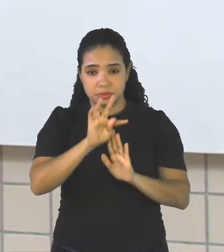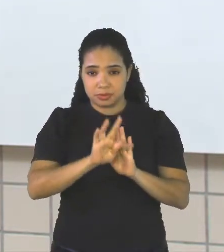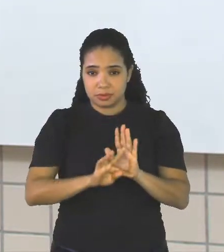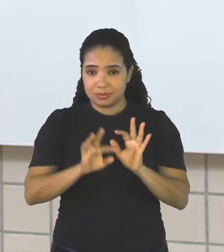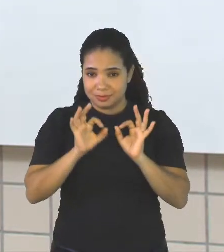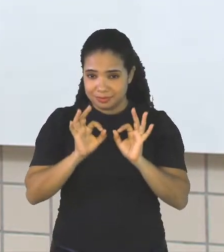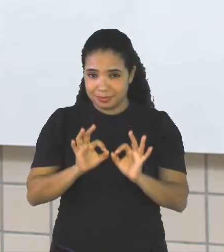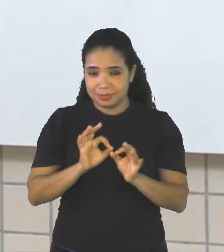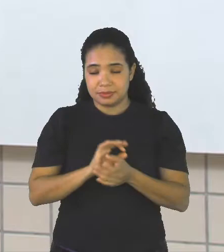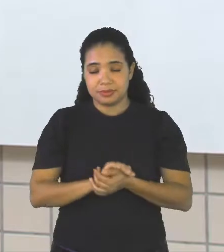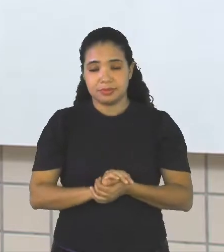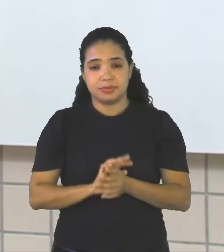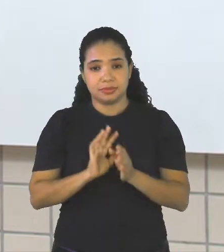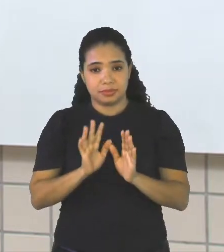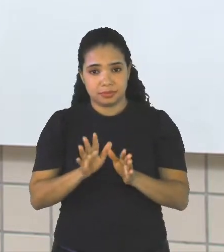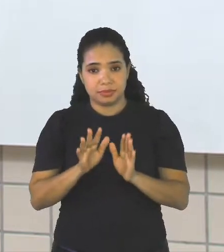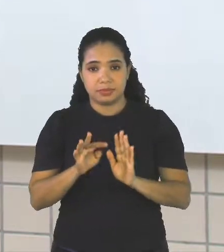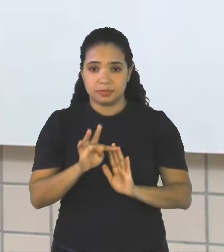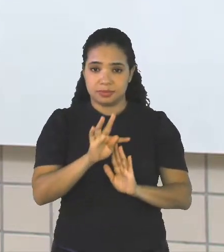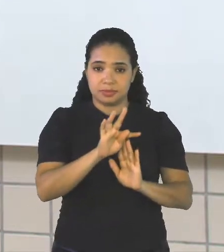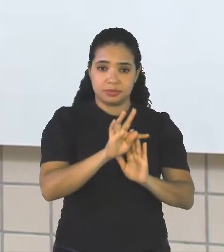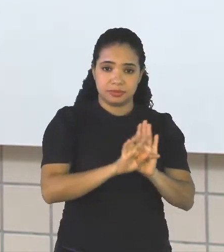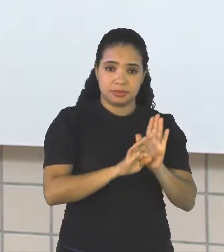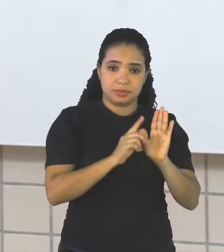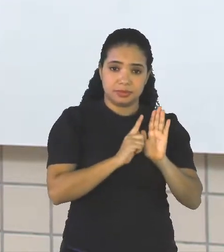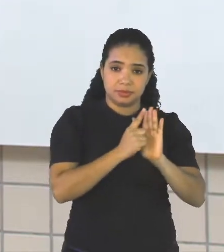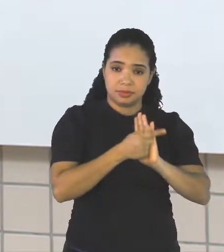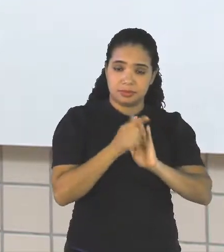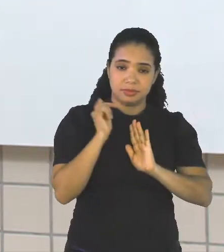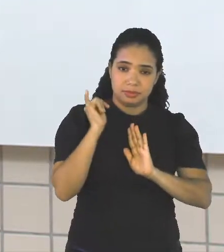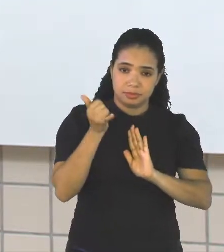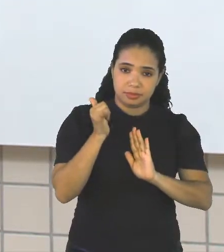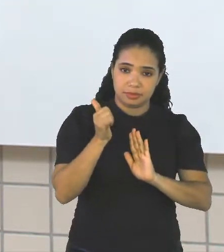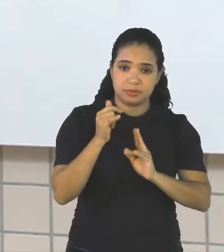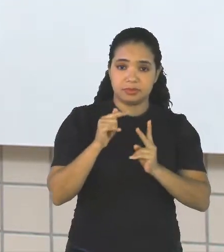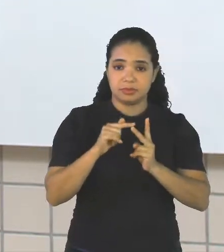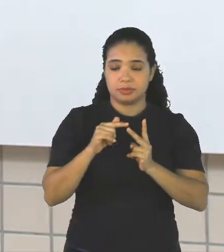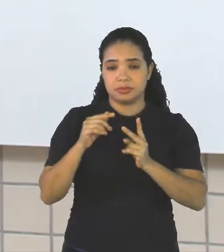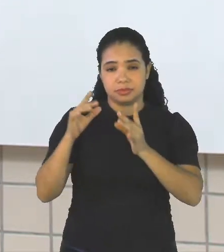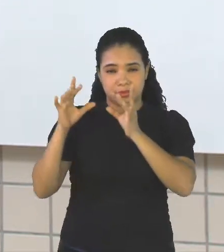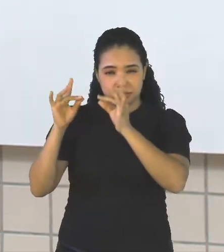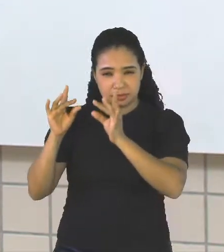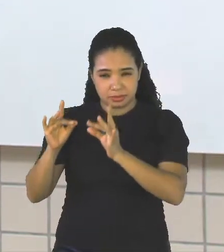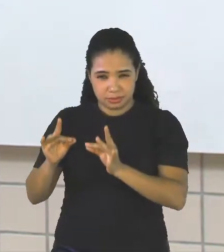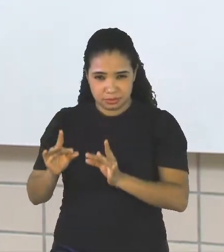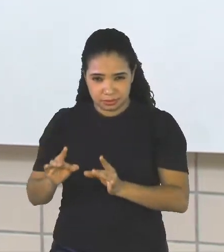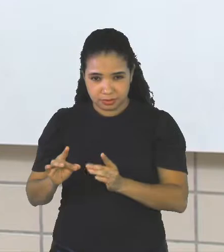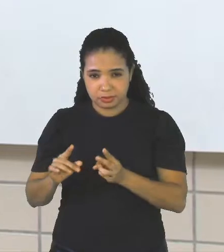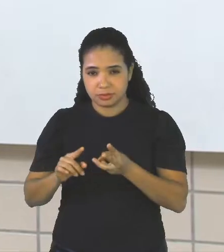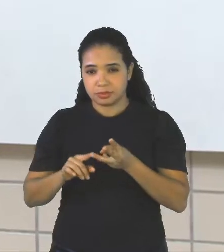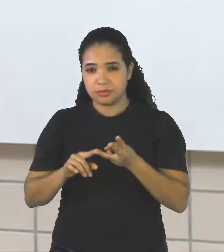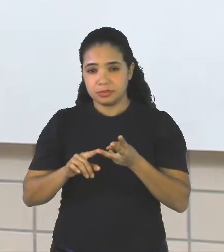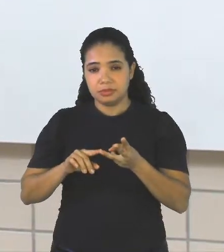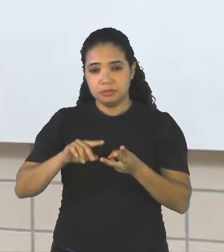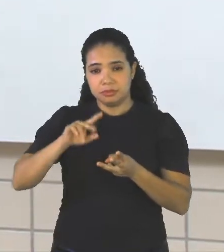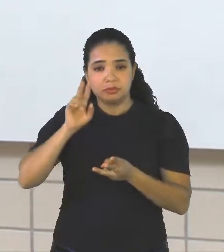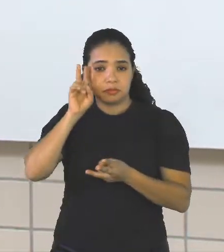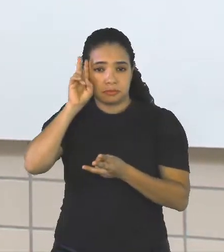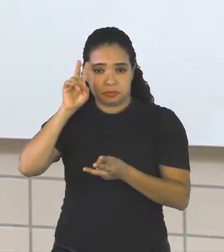Já falamos de texto do gênero narrativo, descritivo, biográfico,